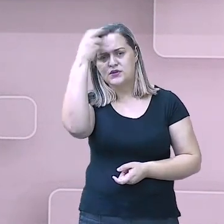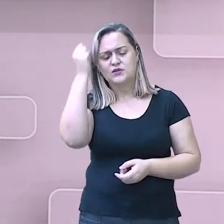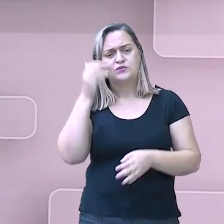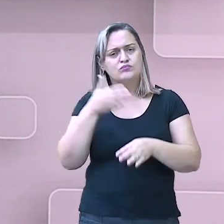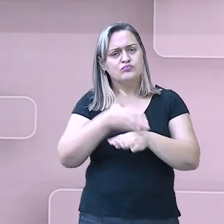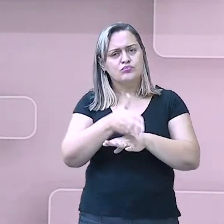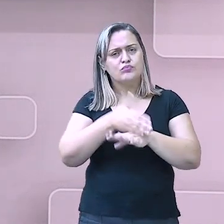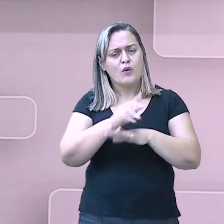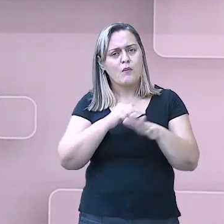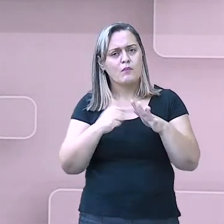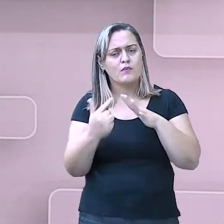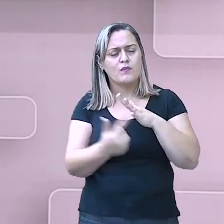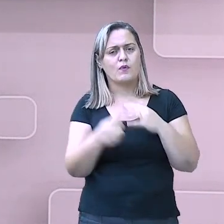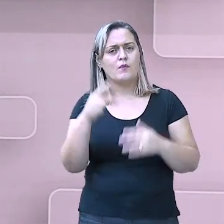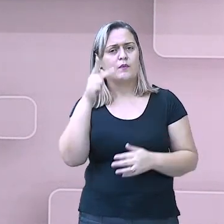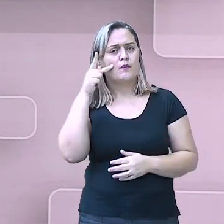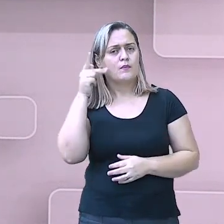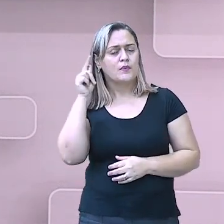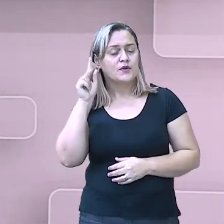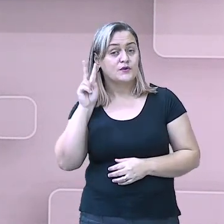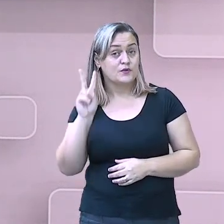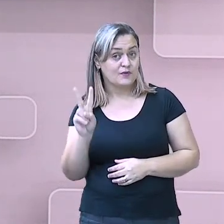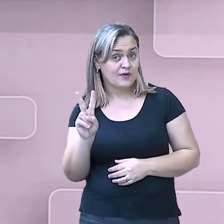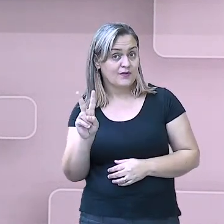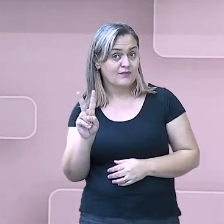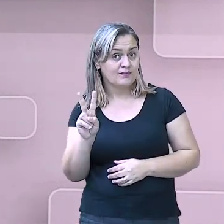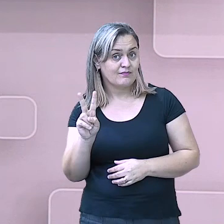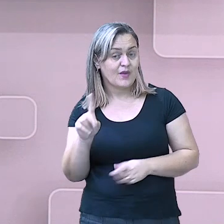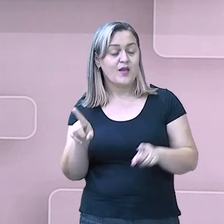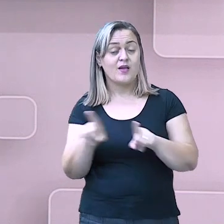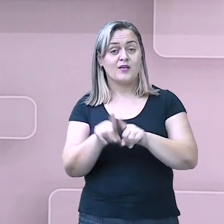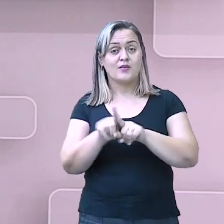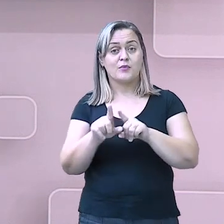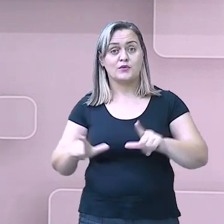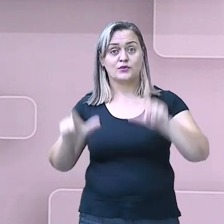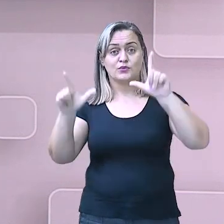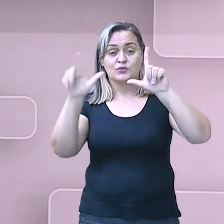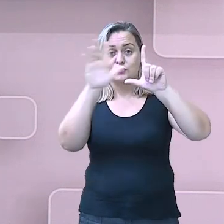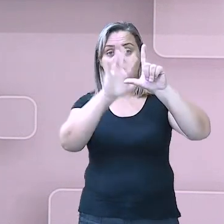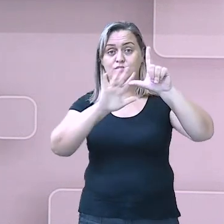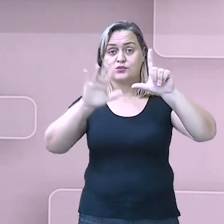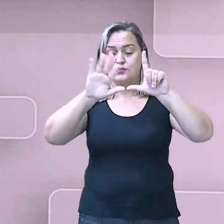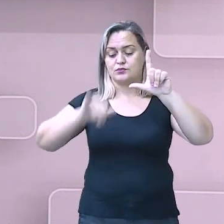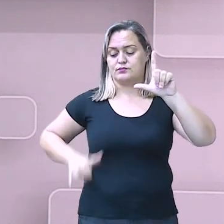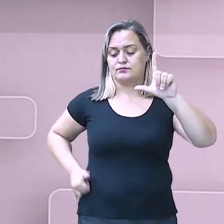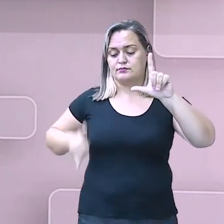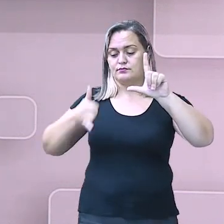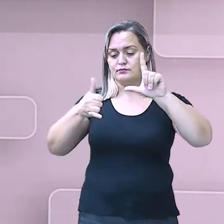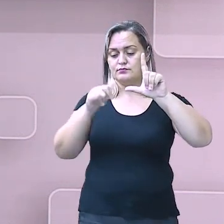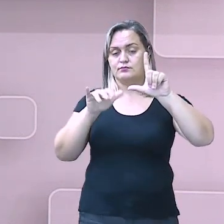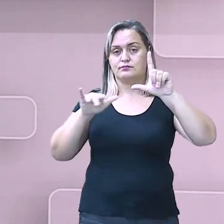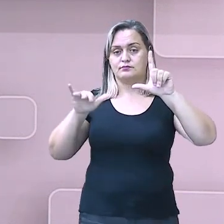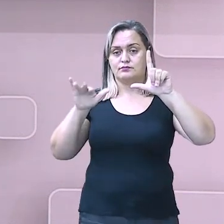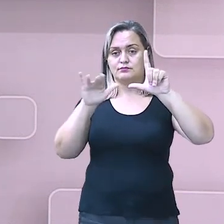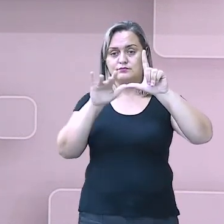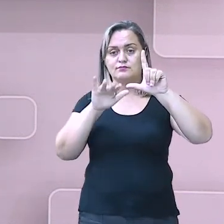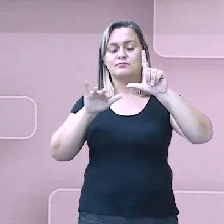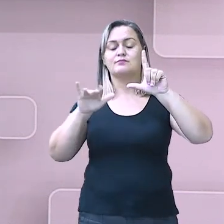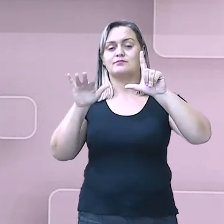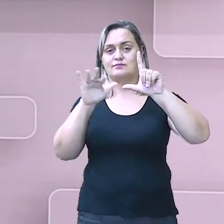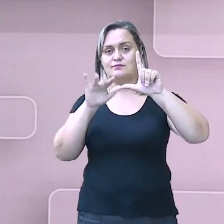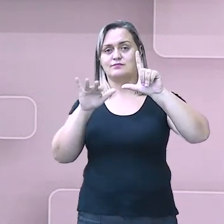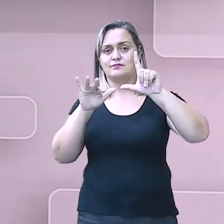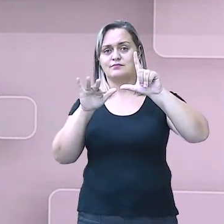SmetGV. E você pode também apontar a câmera do seu celular para essa imagem aqui e você será direcionado.